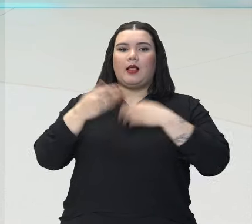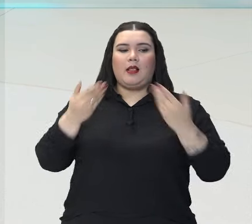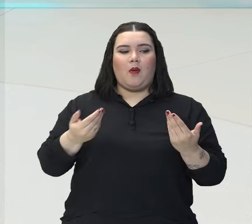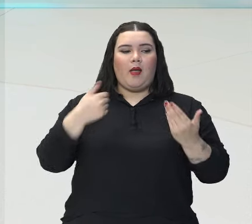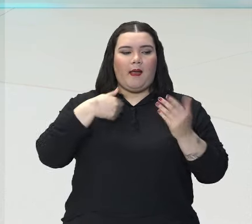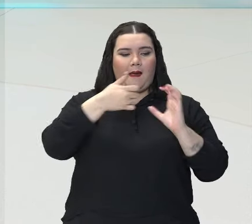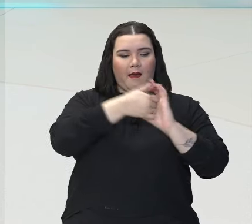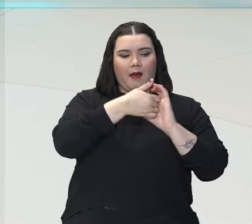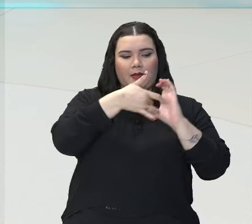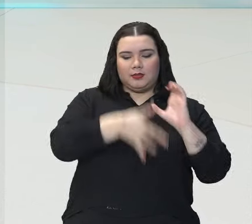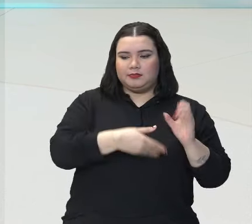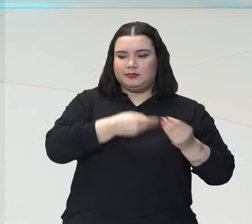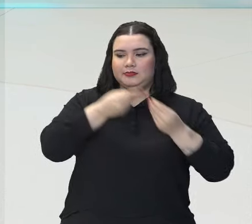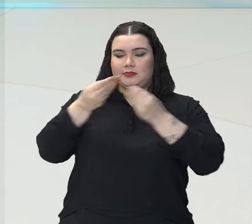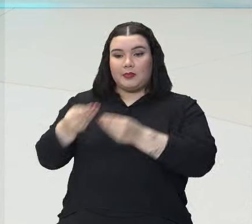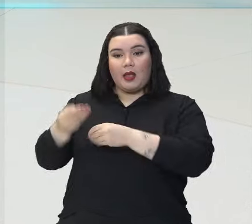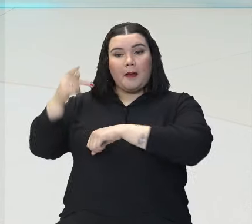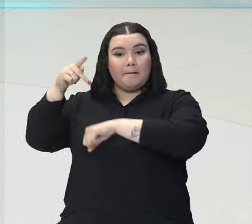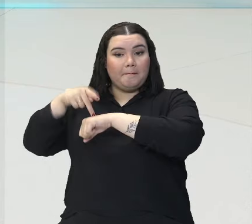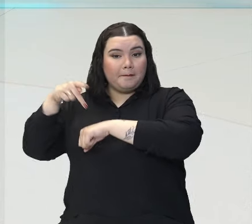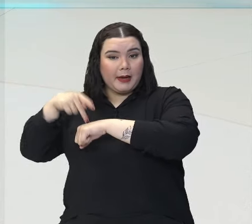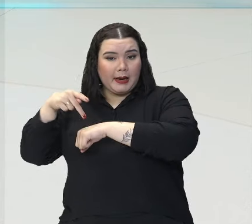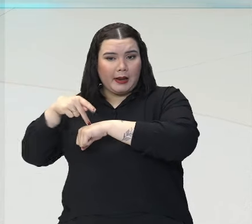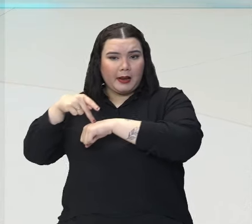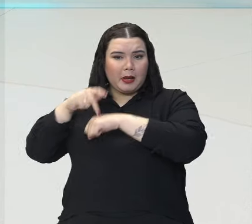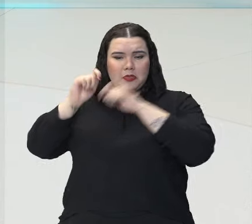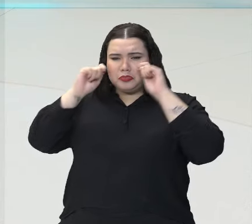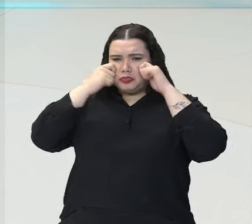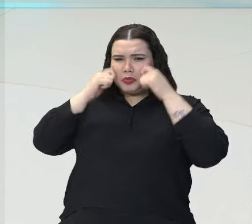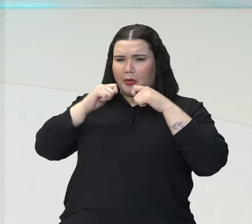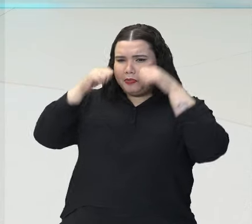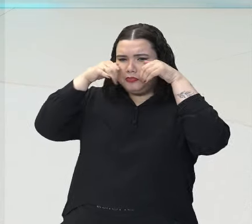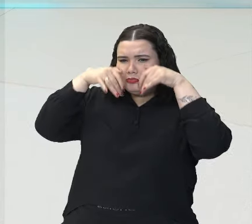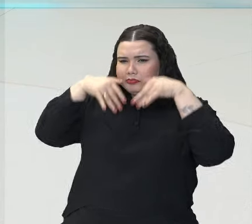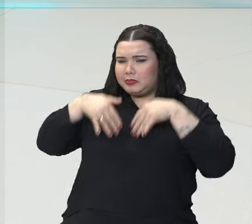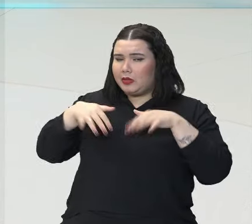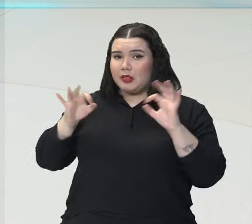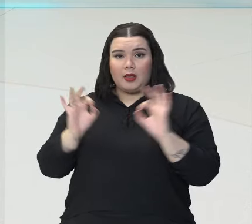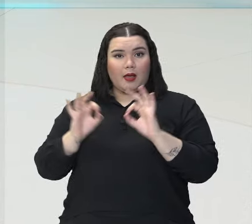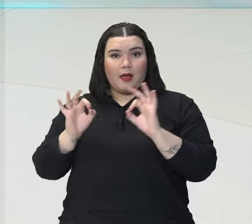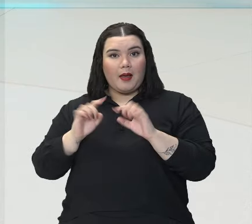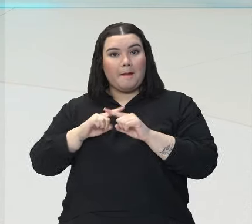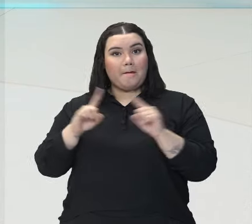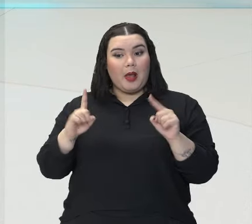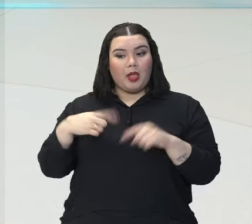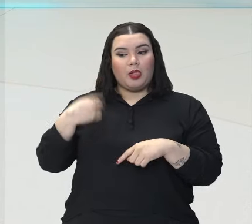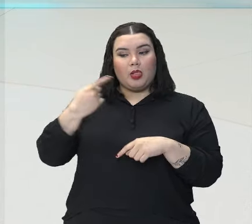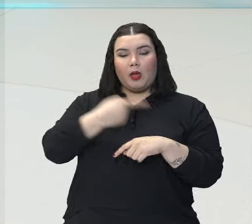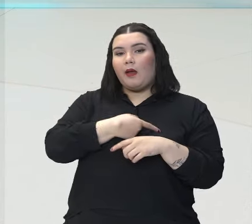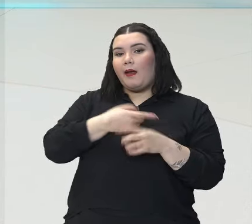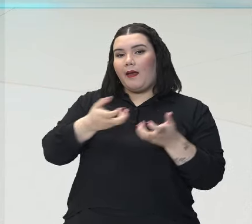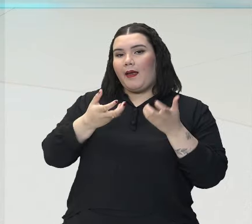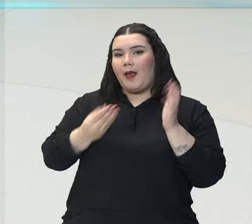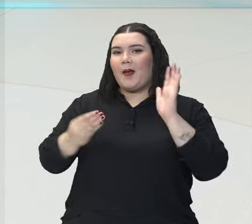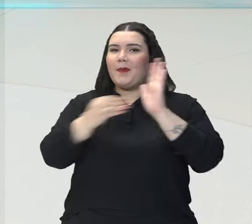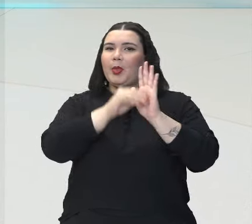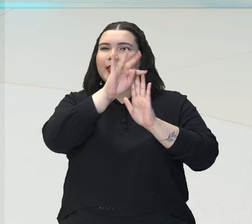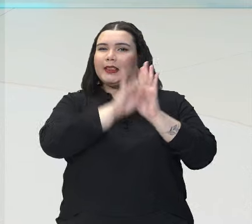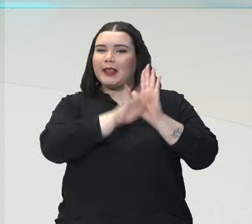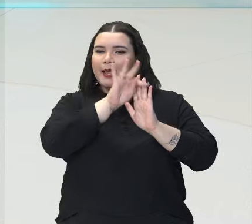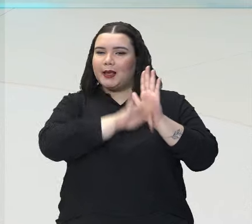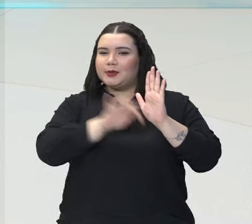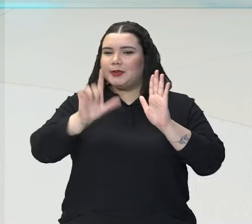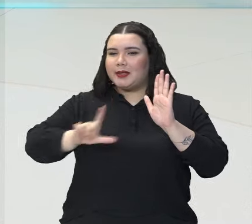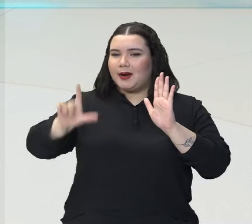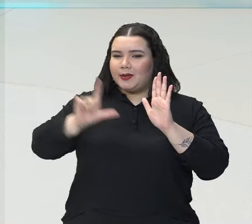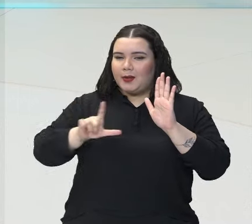Então, a pedra não chora, mas a gente colocou. Nos textos literários,